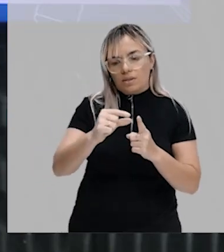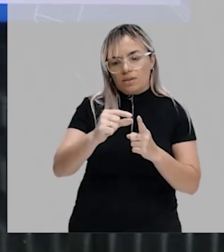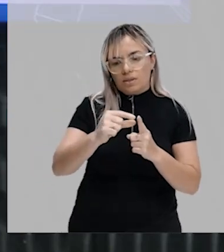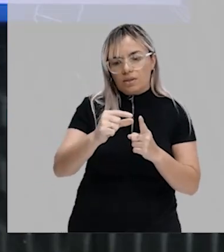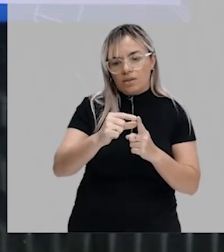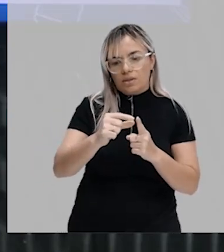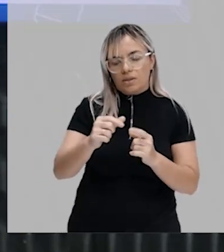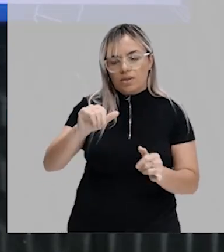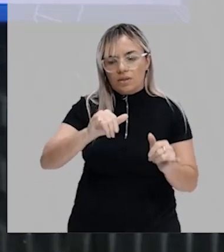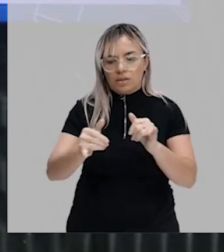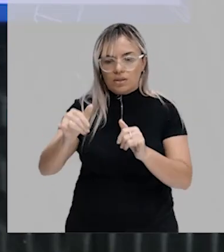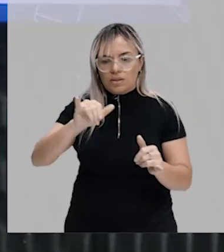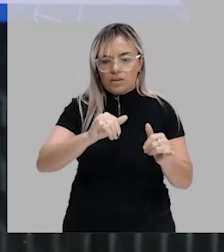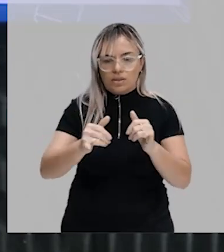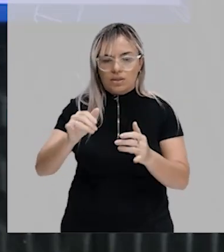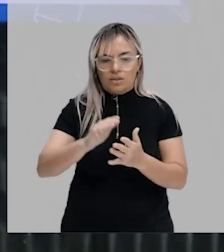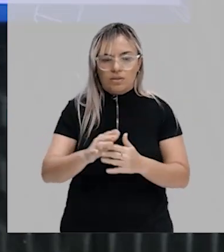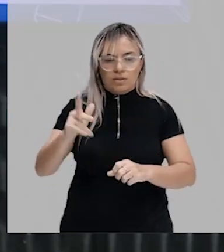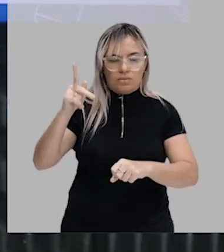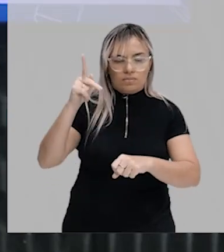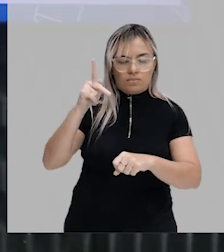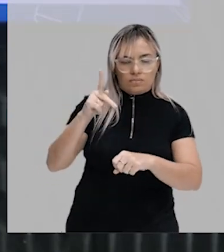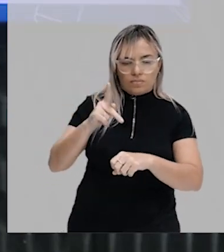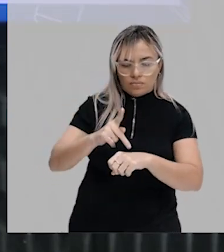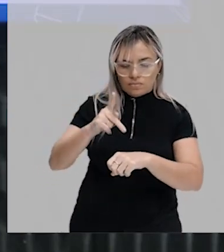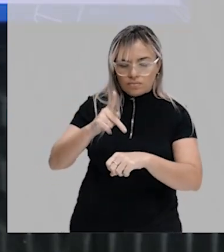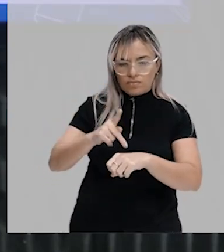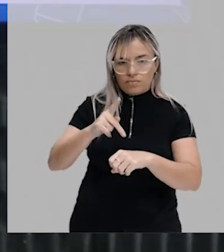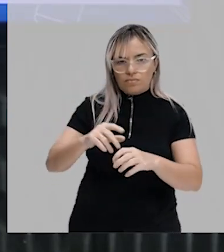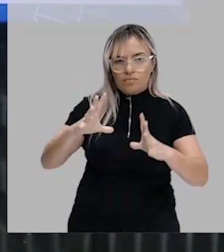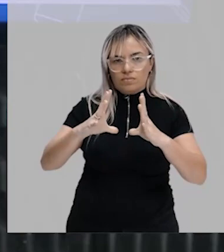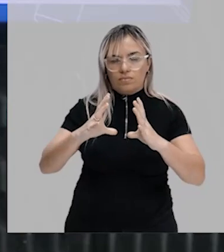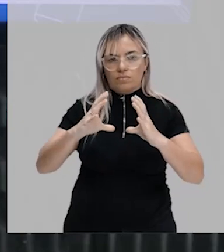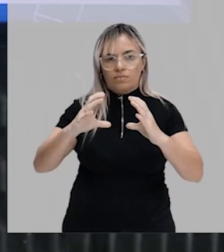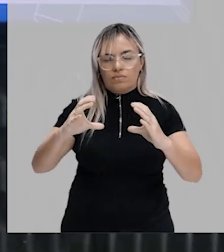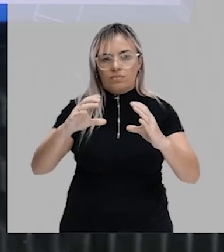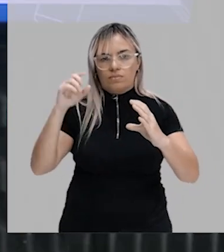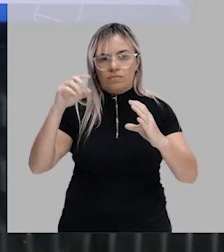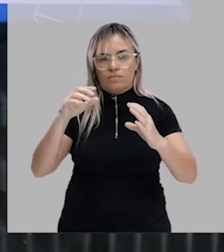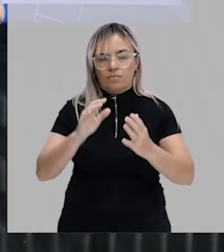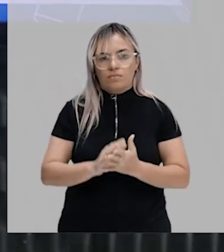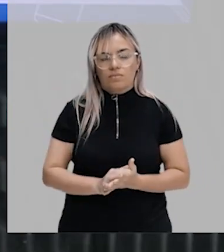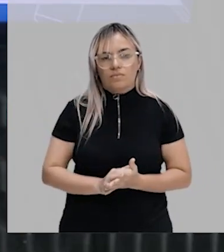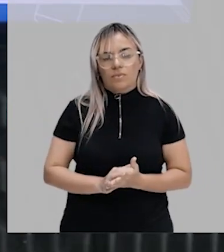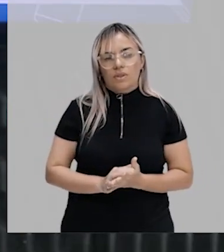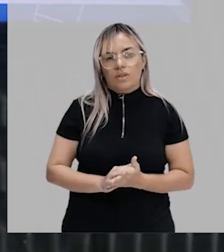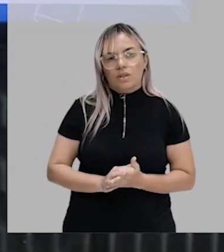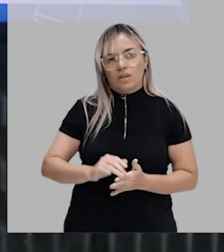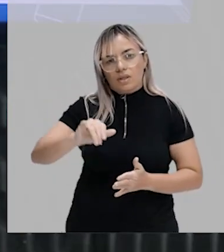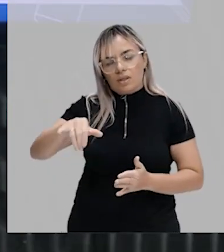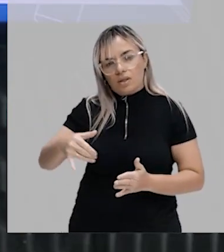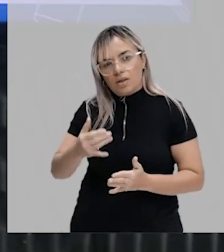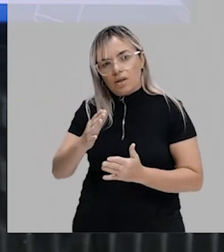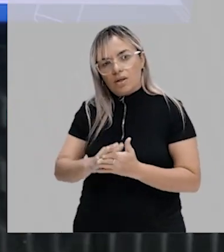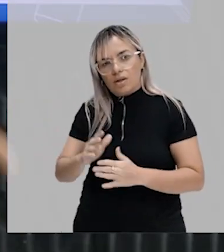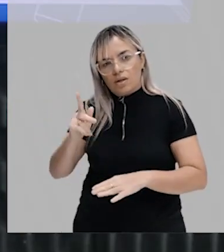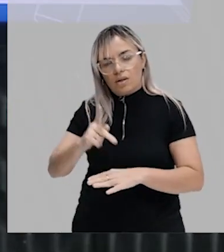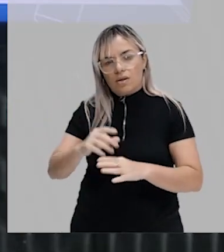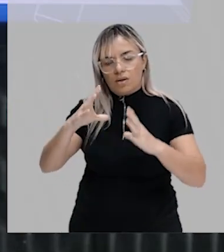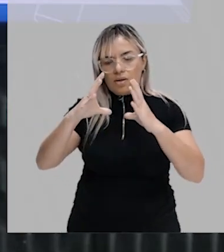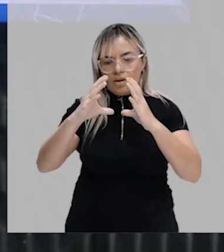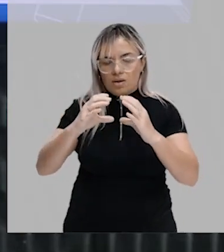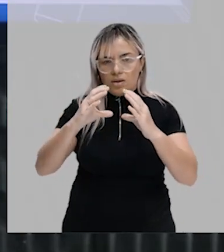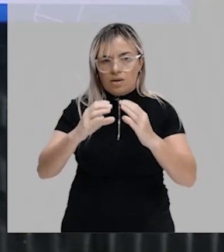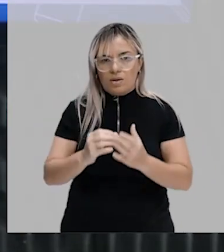Lito quer dizer rocha. Ou seja, eles aproveitavam compostos inorgânicos das rochas que existiam na época